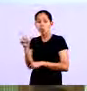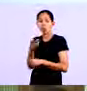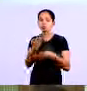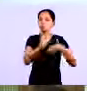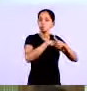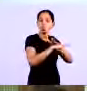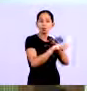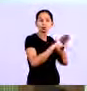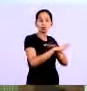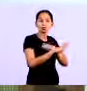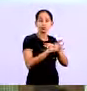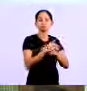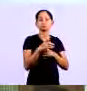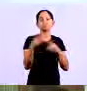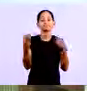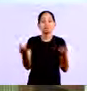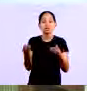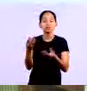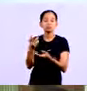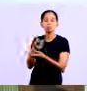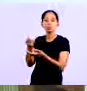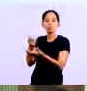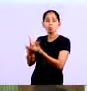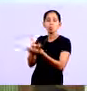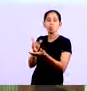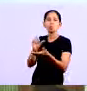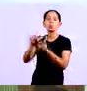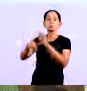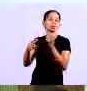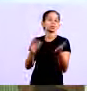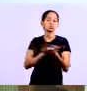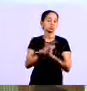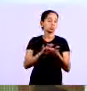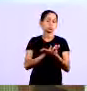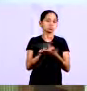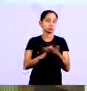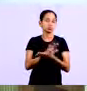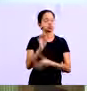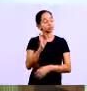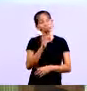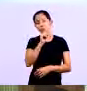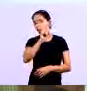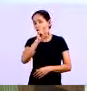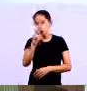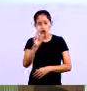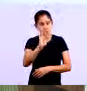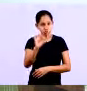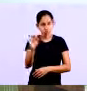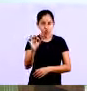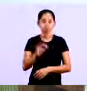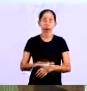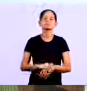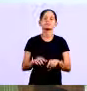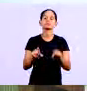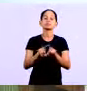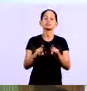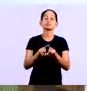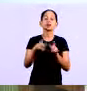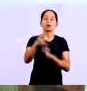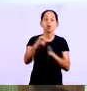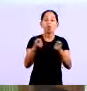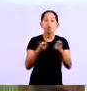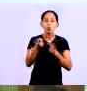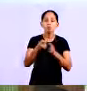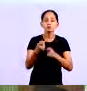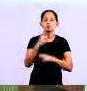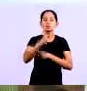coisas e de repente a conta da receber não vai nem existir na sua organização mas é muito importante que você tenha esses controles e um outro detalhe o acompanhamento desses controles não é